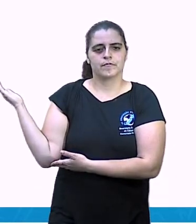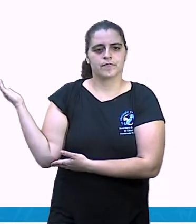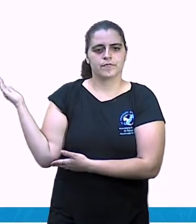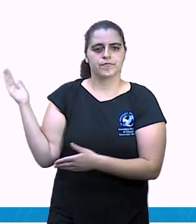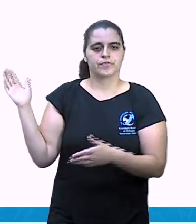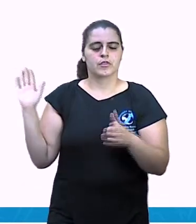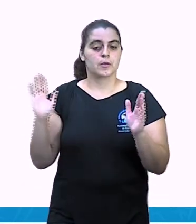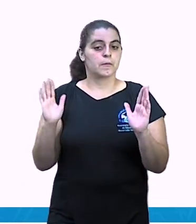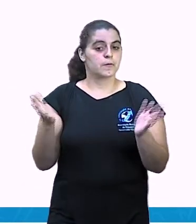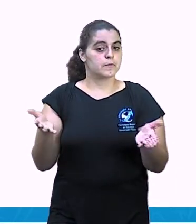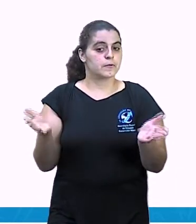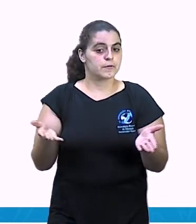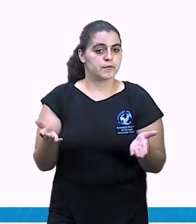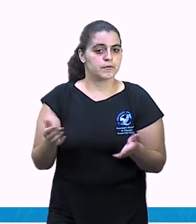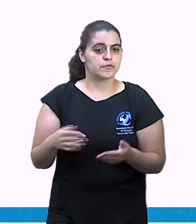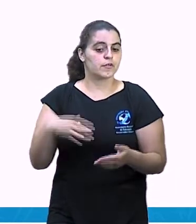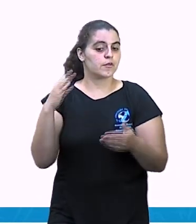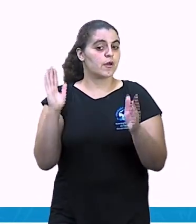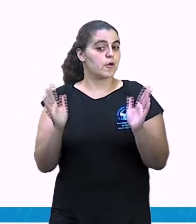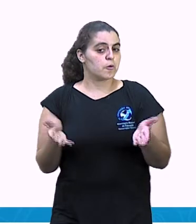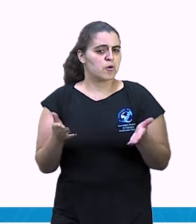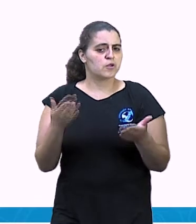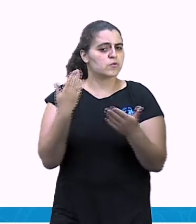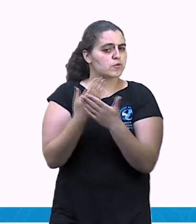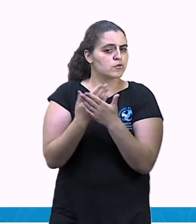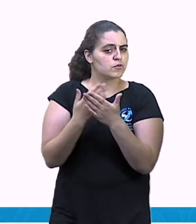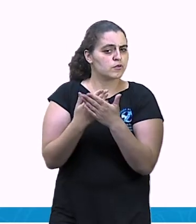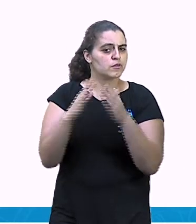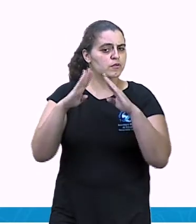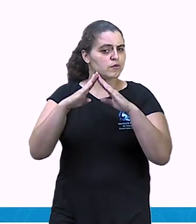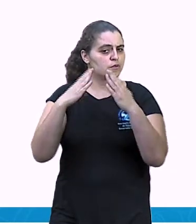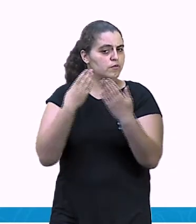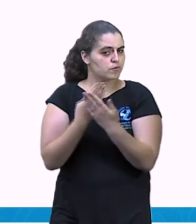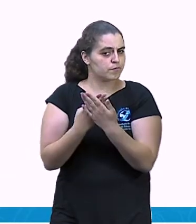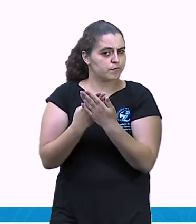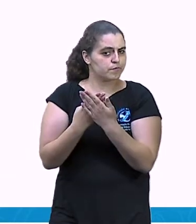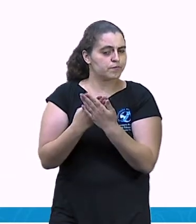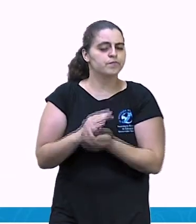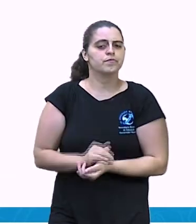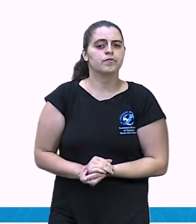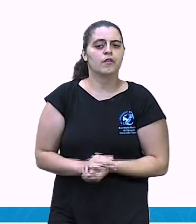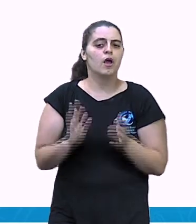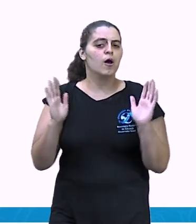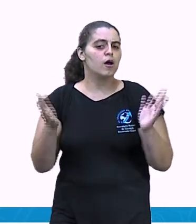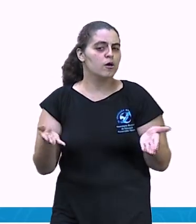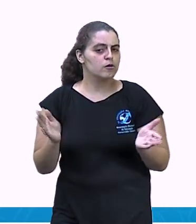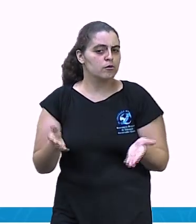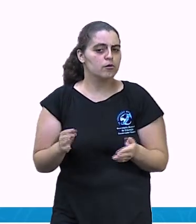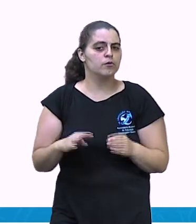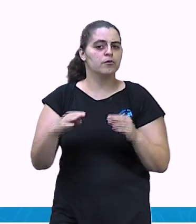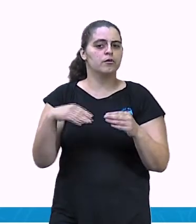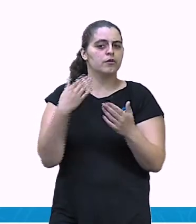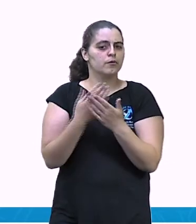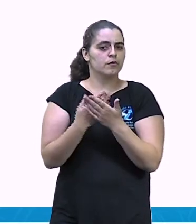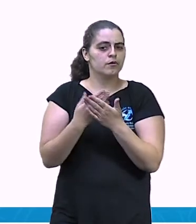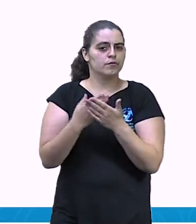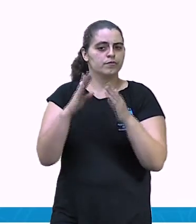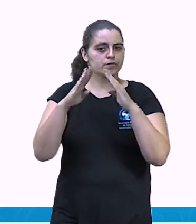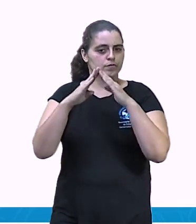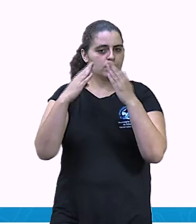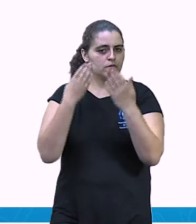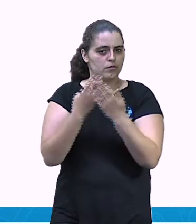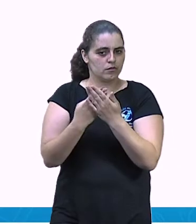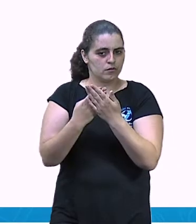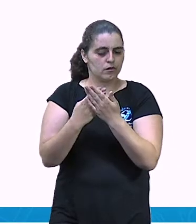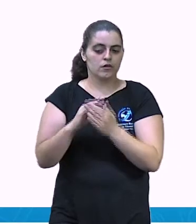agora estudo na escola. Então, no presente momento, estudo na escola. A